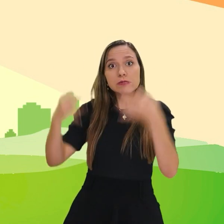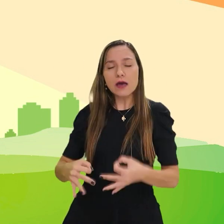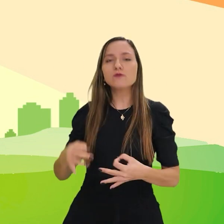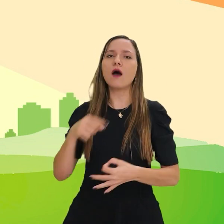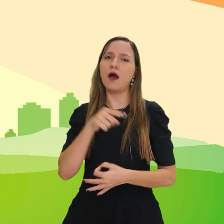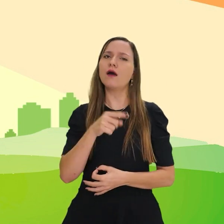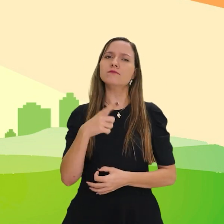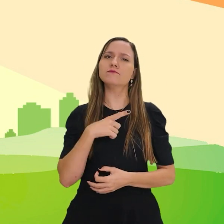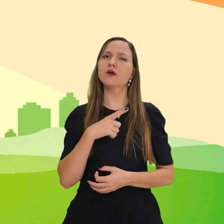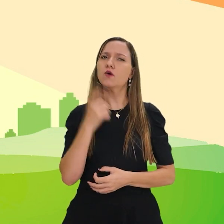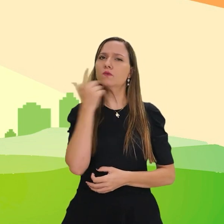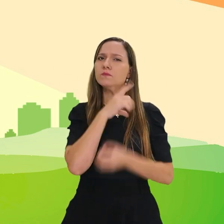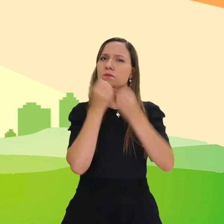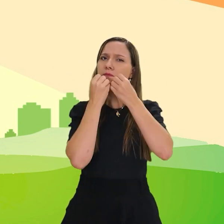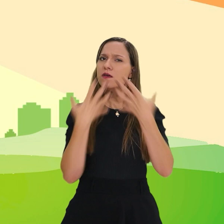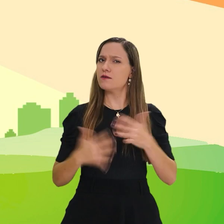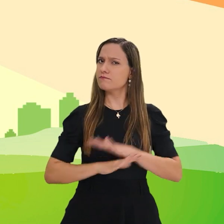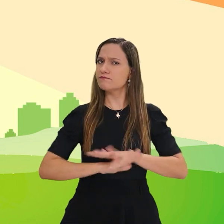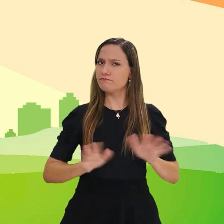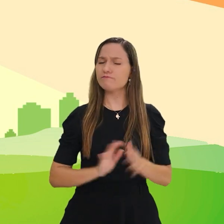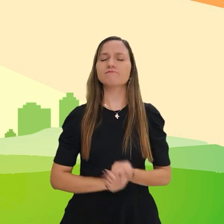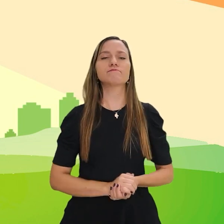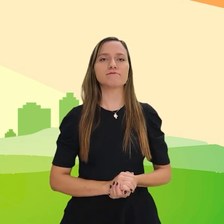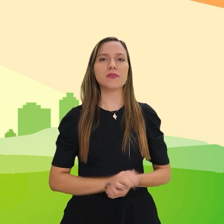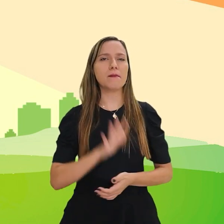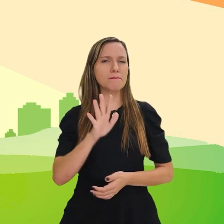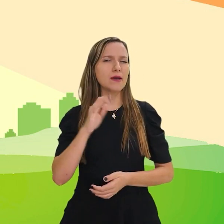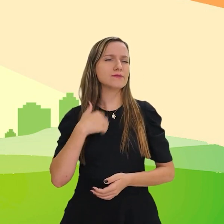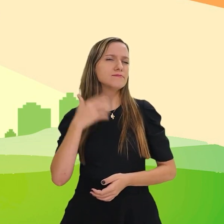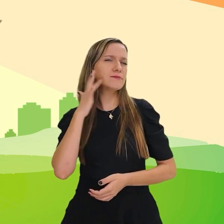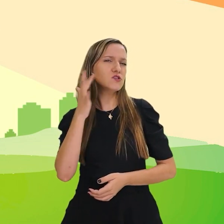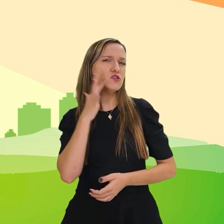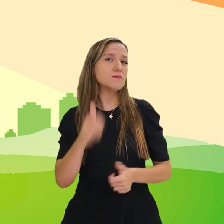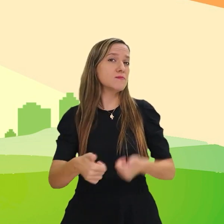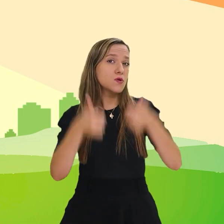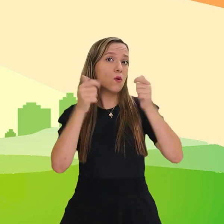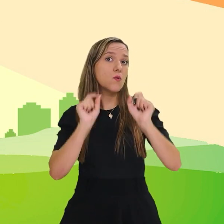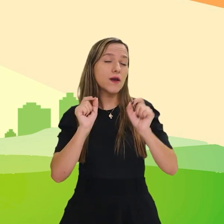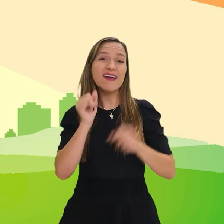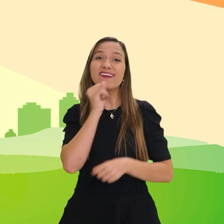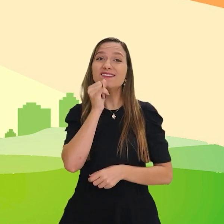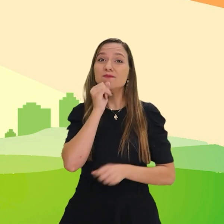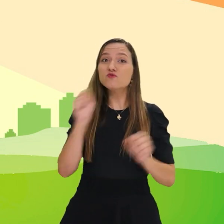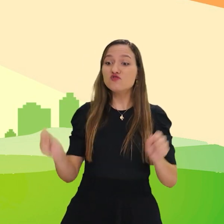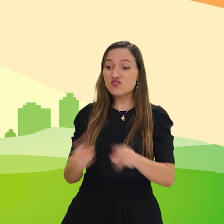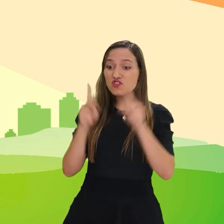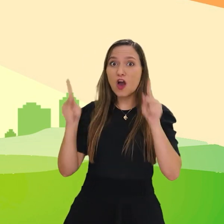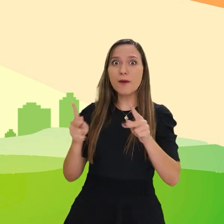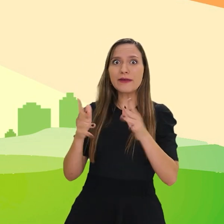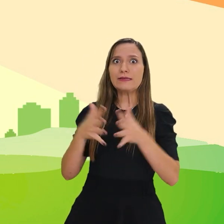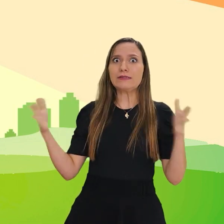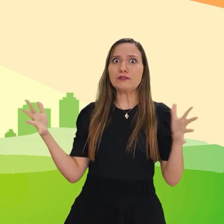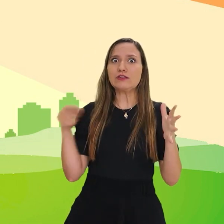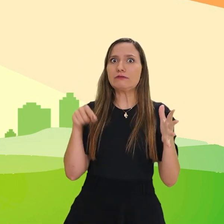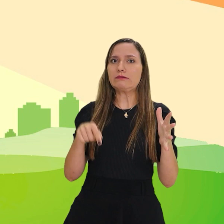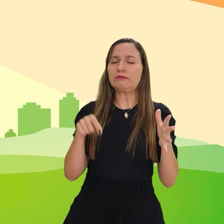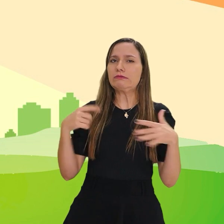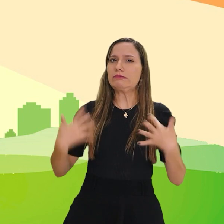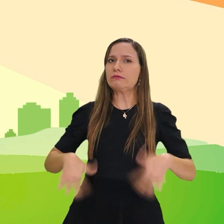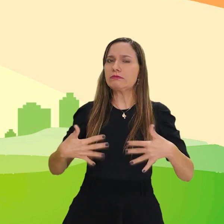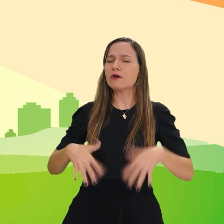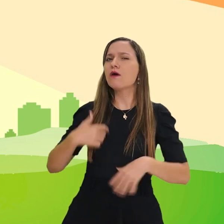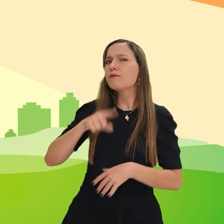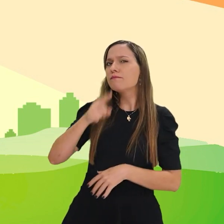estão em um excelente caminho. Mas vamos pensar grande, gente. No shopping, por exemplo, já